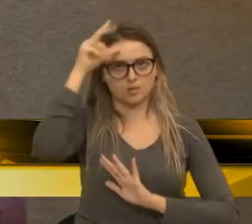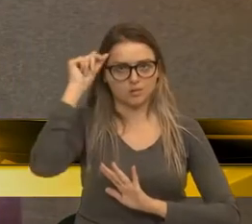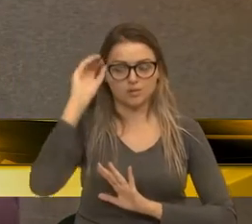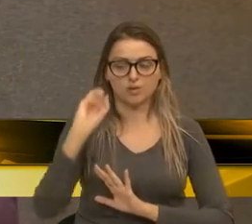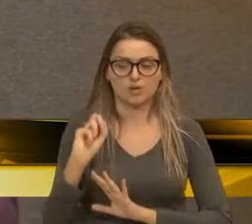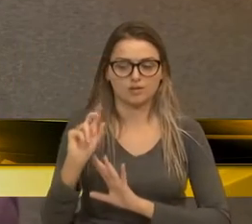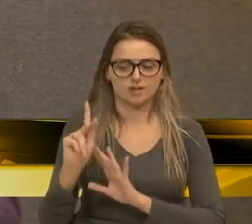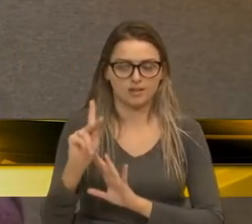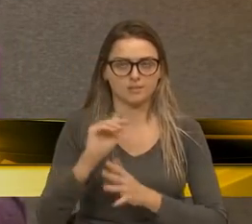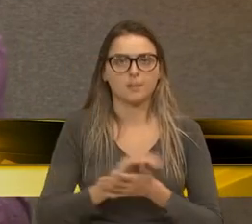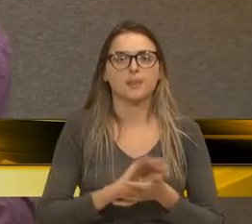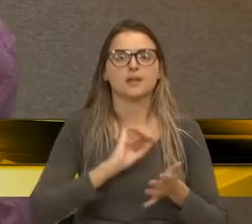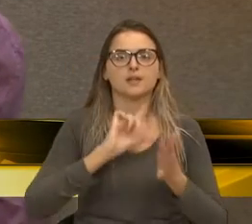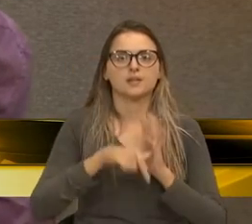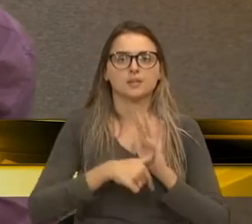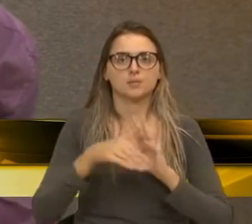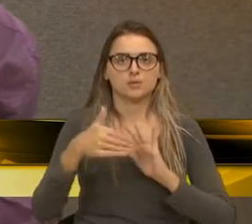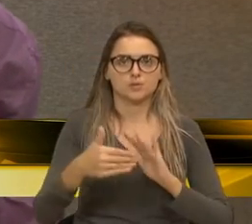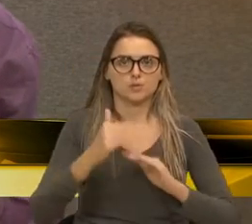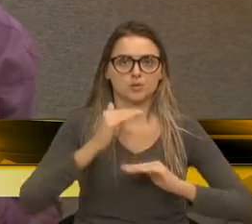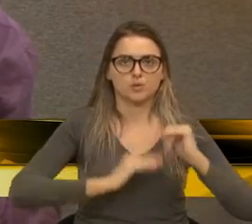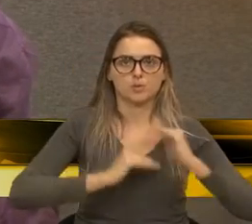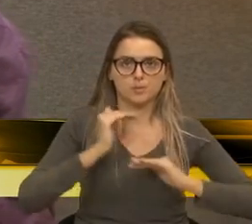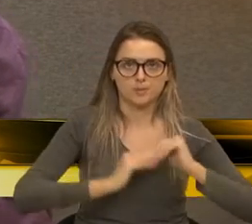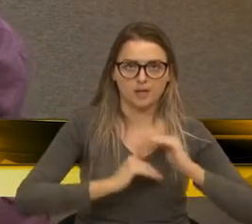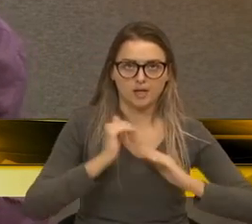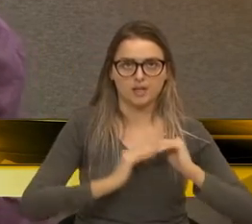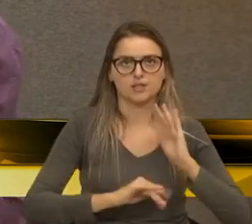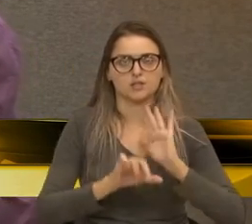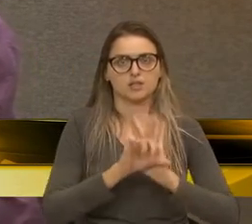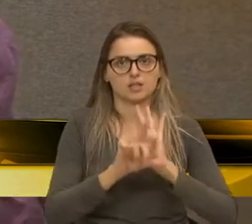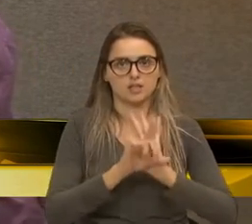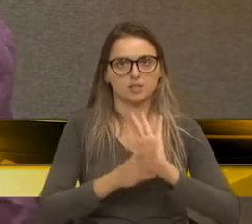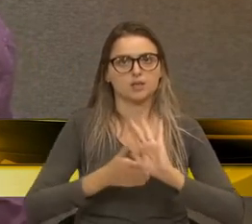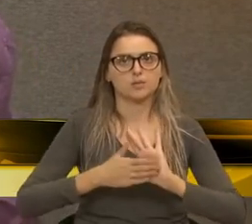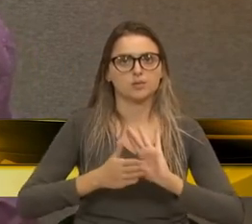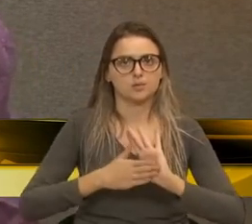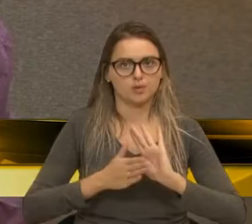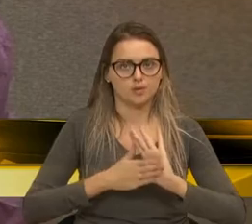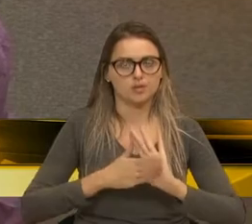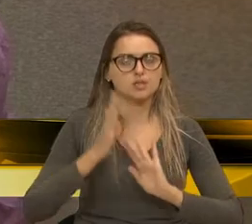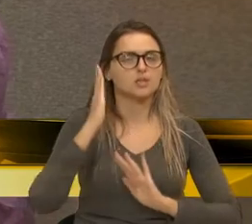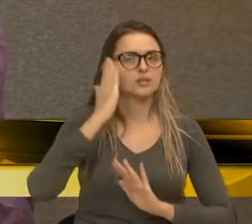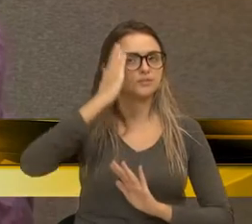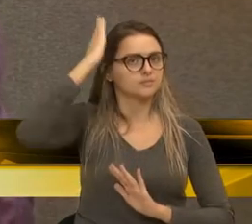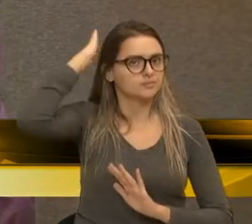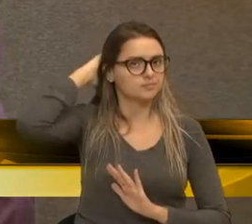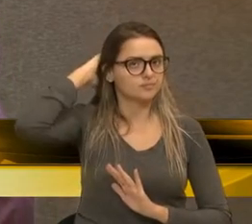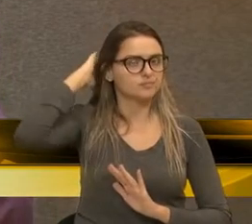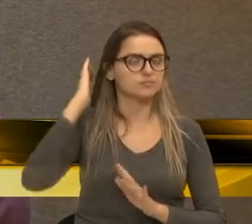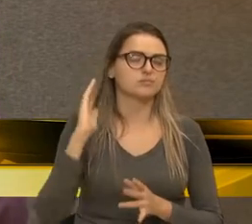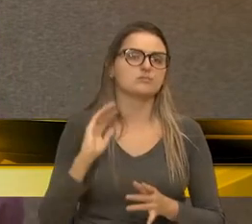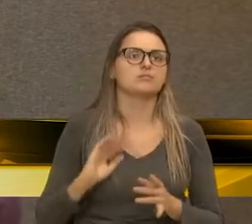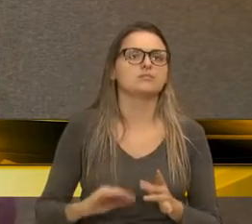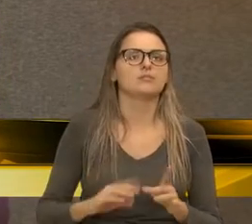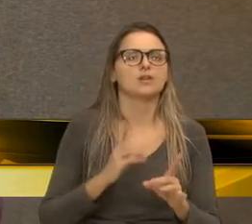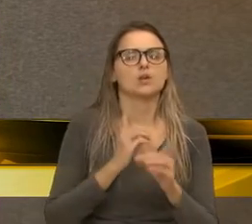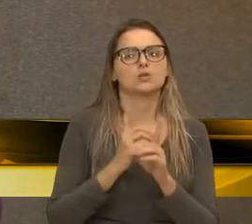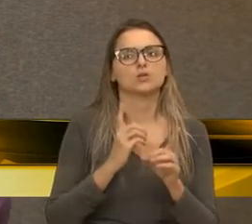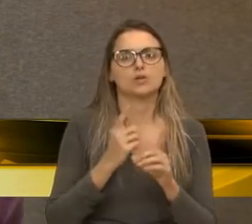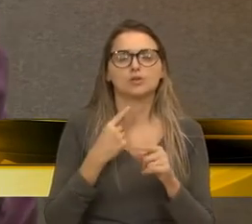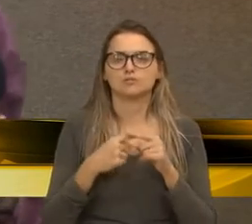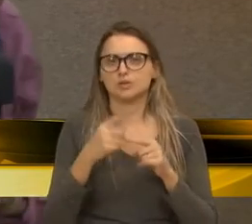bem, aí quando eles foram executar essa lei proposta pelo prefeito Daniel Guerra, encontraram algumas